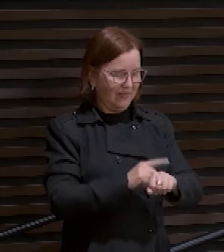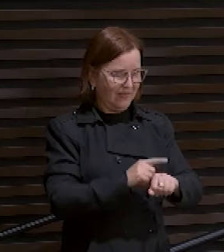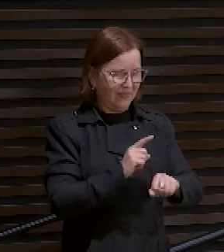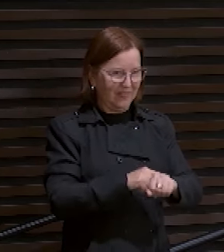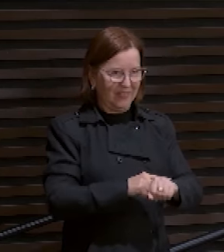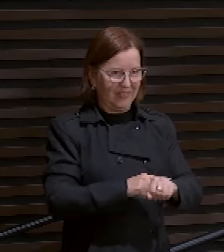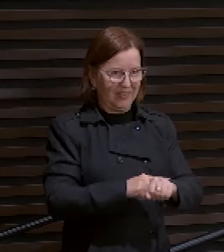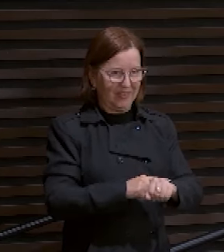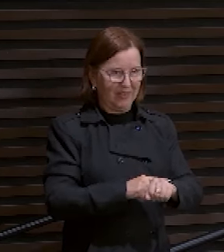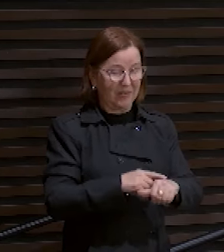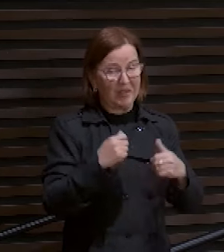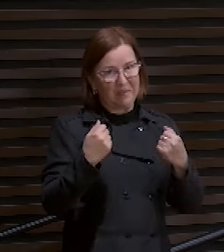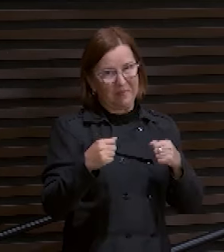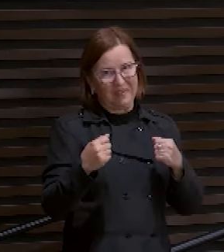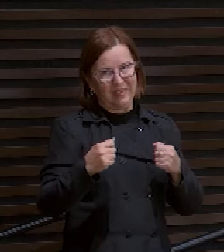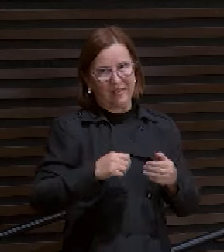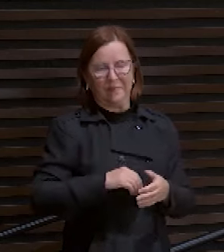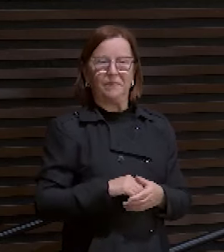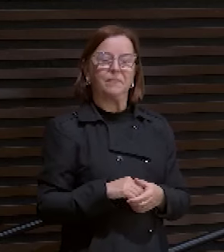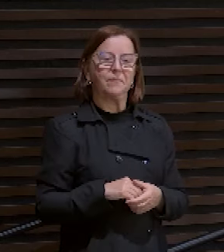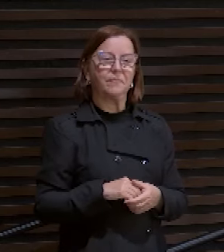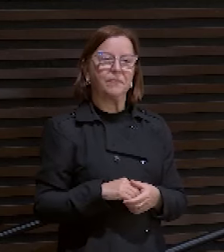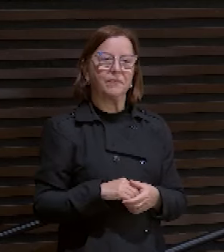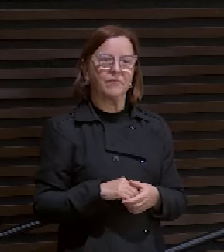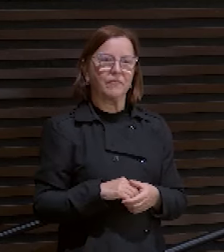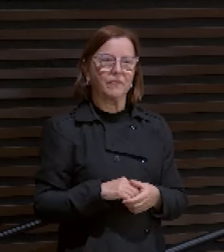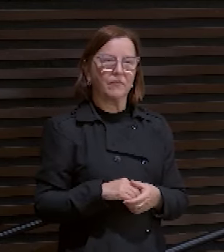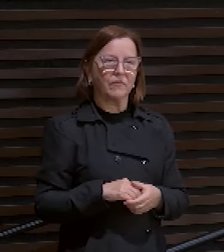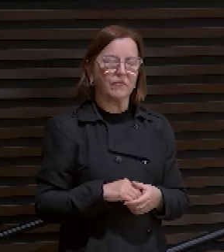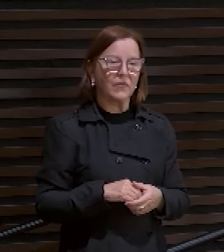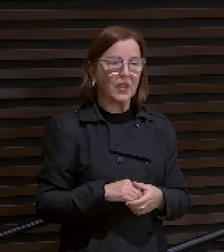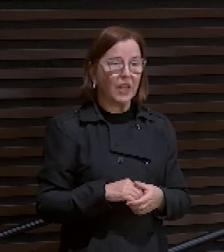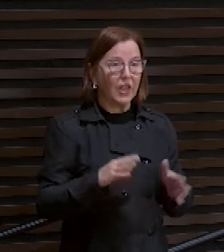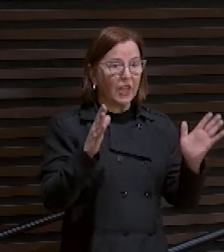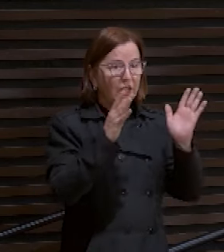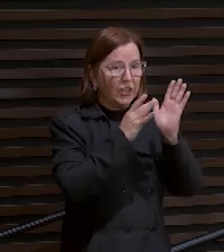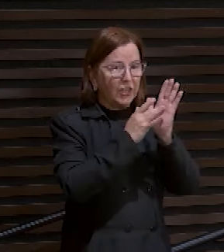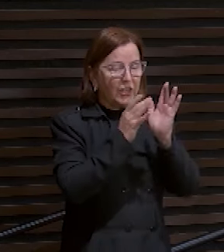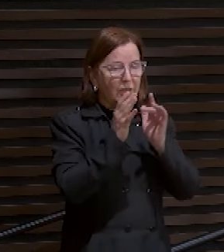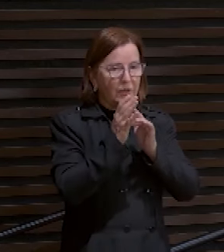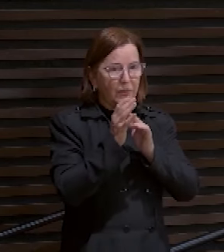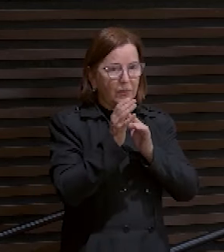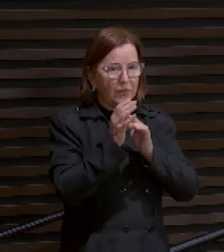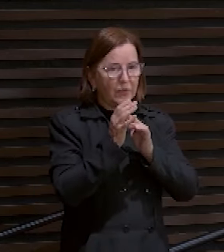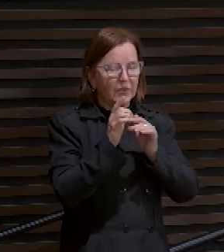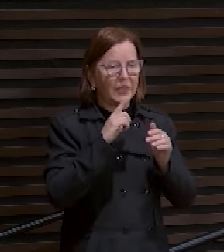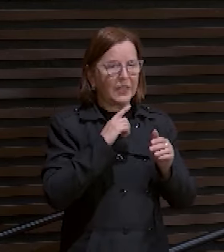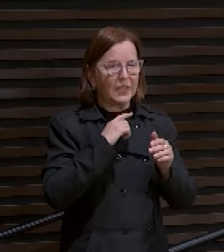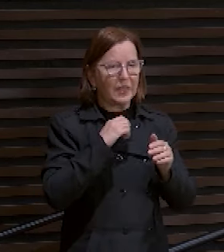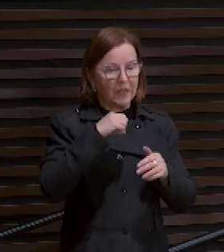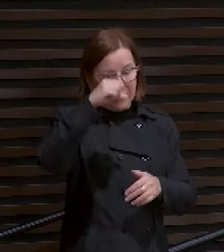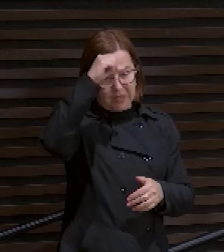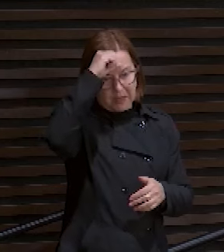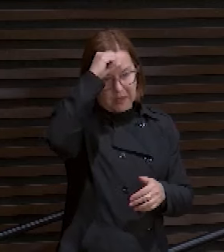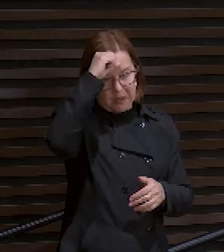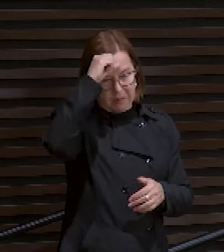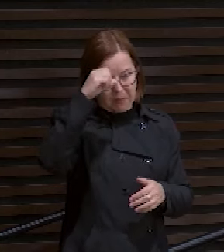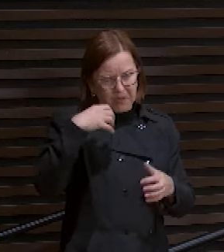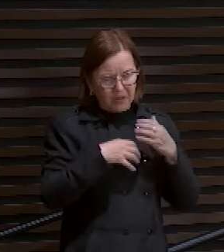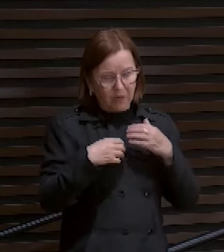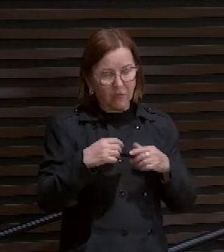oportuna. Por que que Jesus passou por depressão, por angústia, por tudo isso? Para socorrer você e eu.